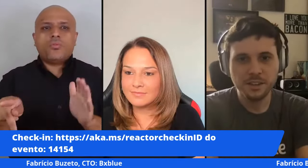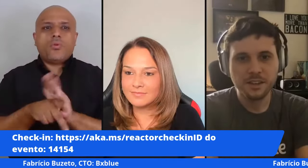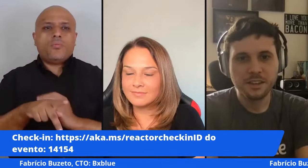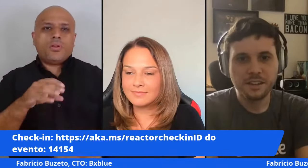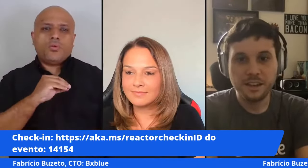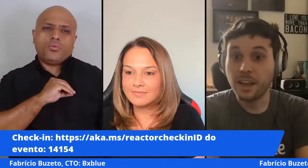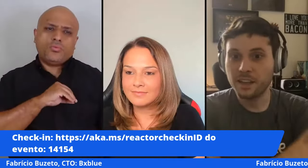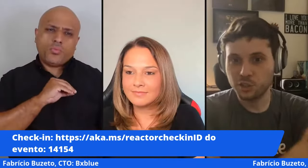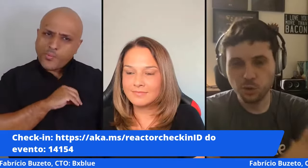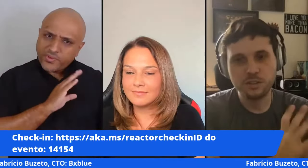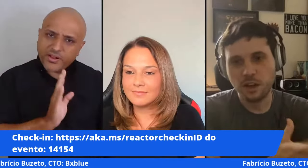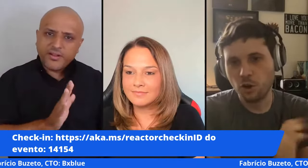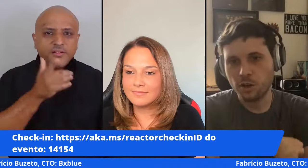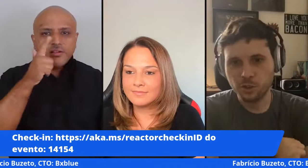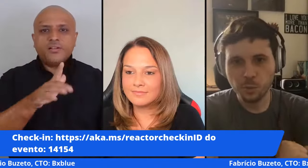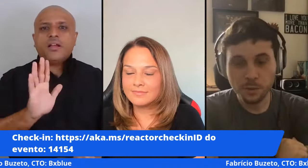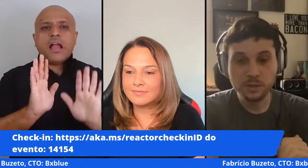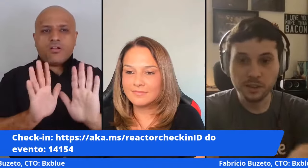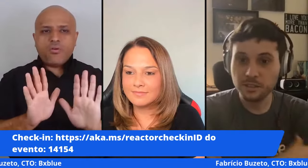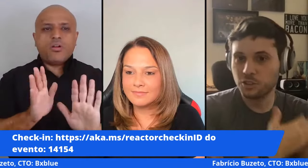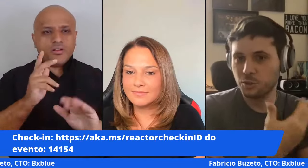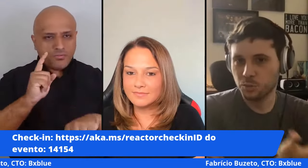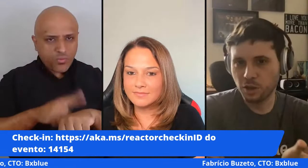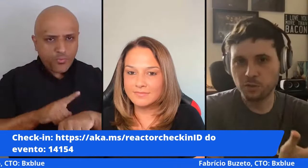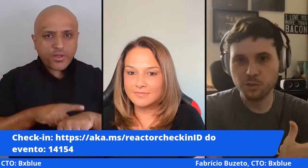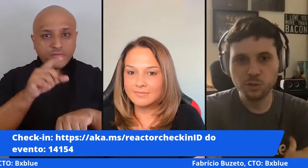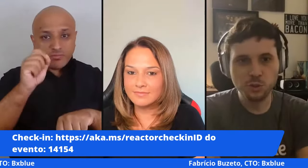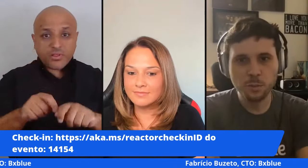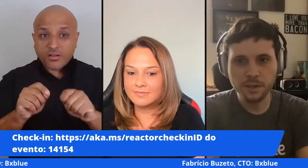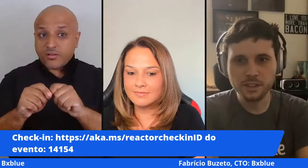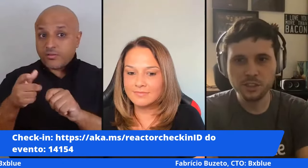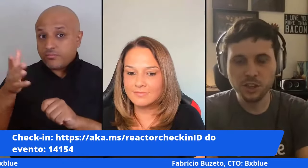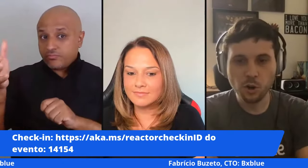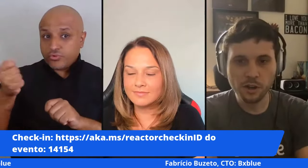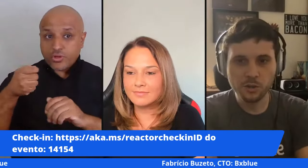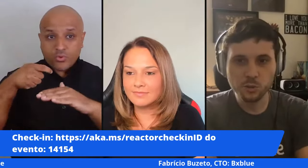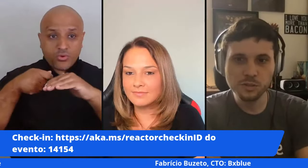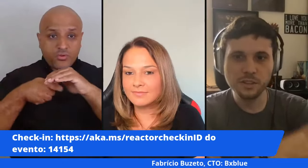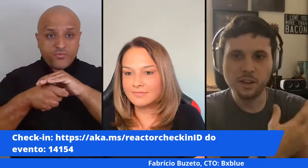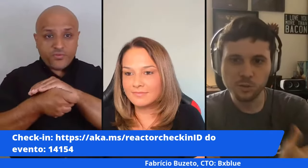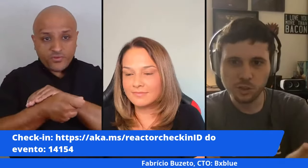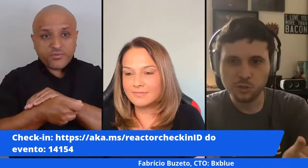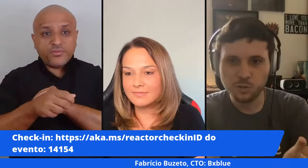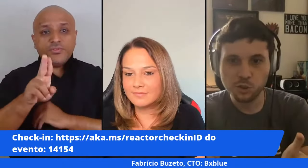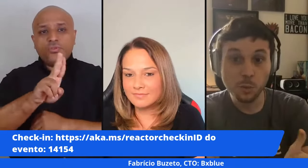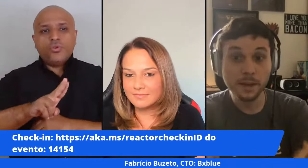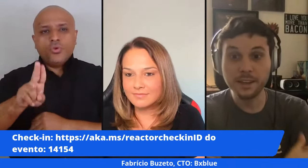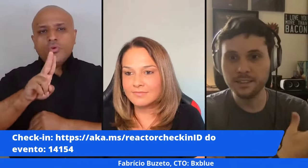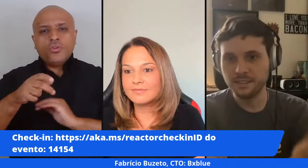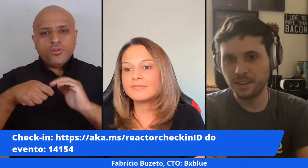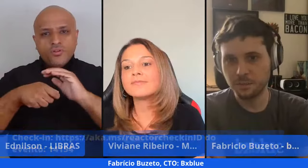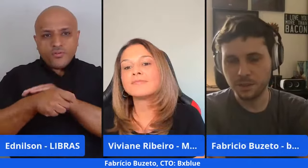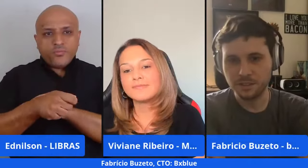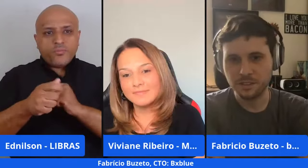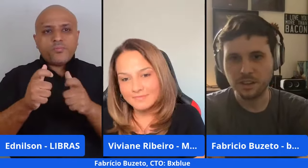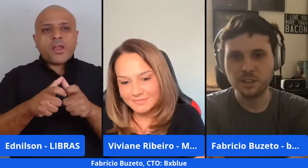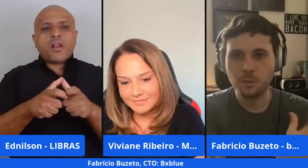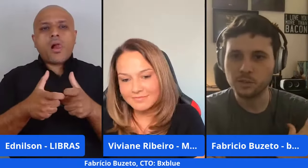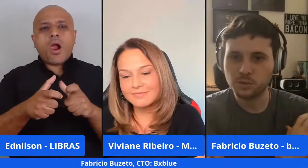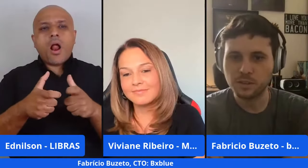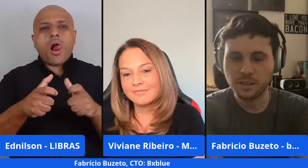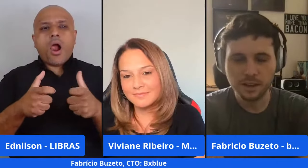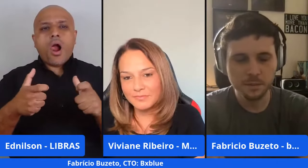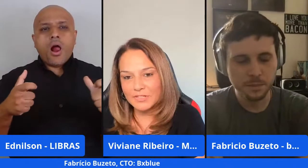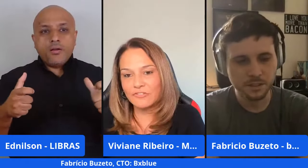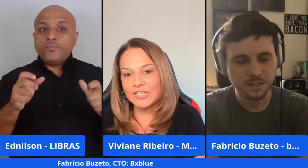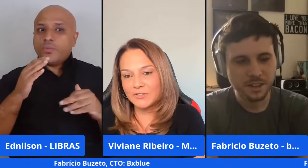salário e aí a gente falou assim agora acho que é o momento certo de a gente ir buscar o investidor para que a gente agora use o dinheiro do investidor para crescer a empresa e